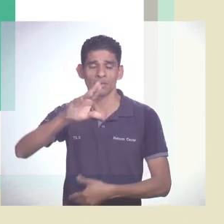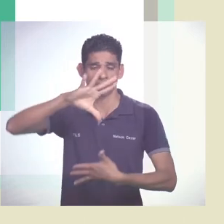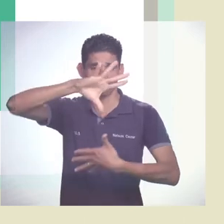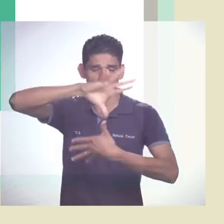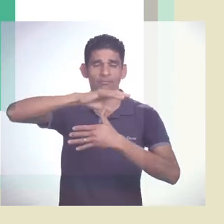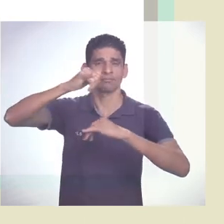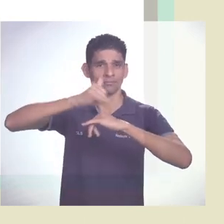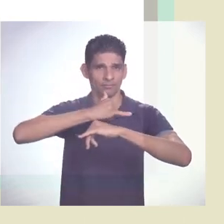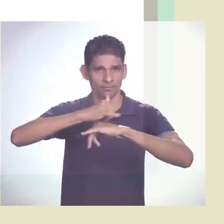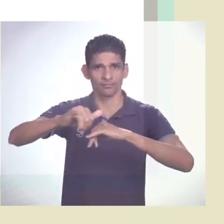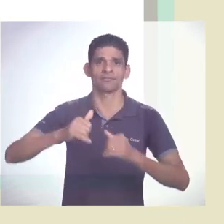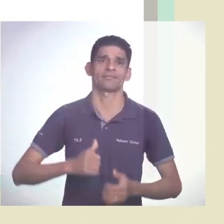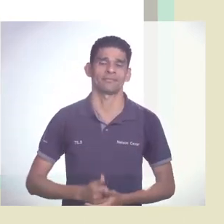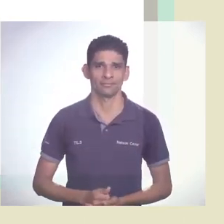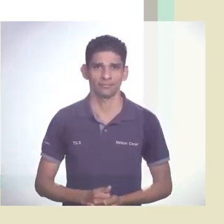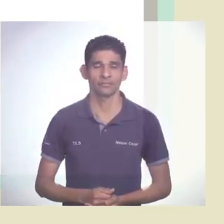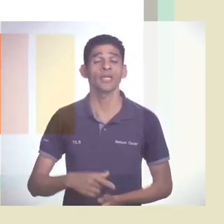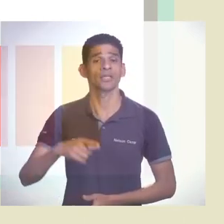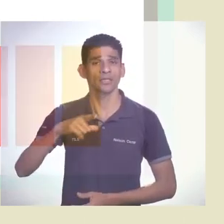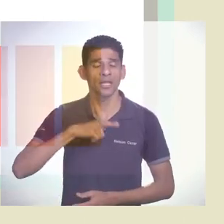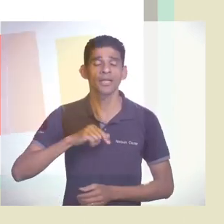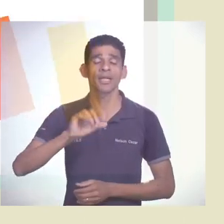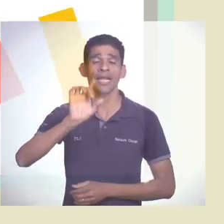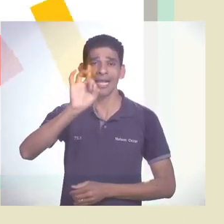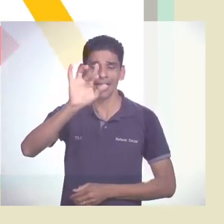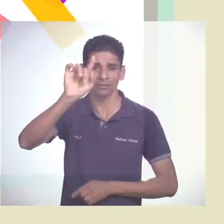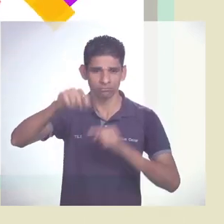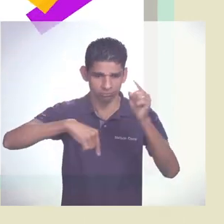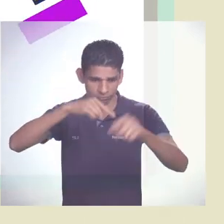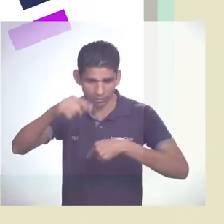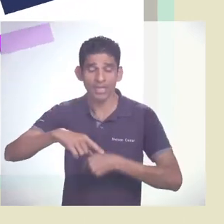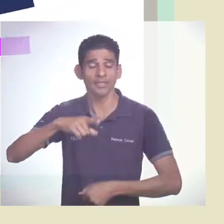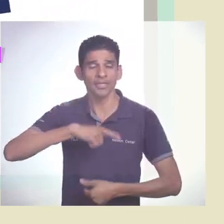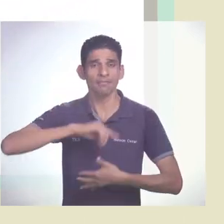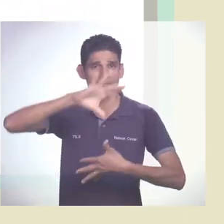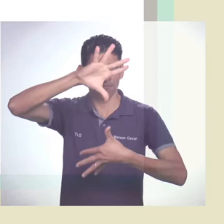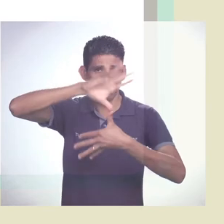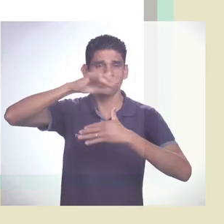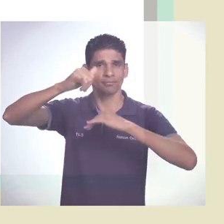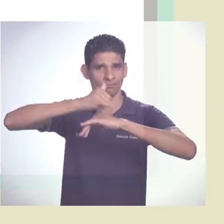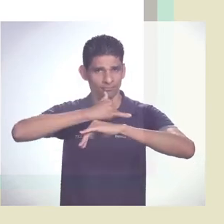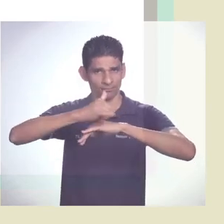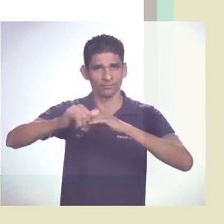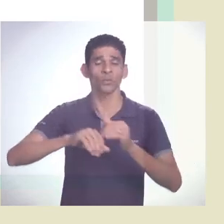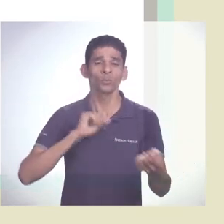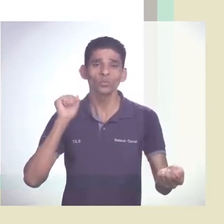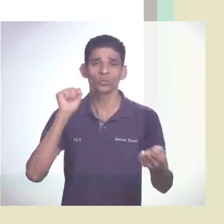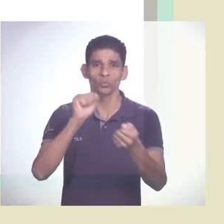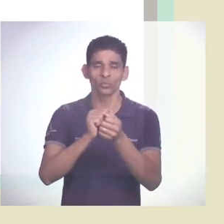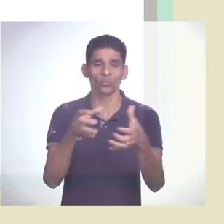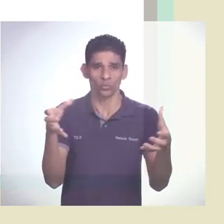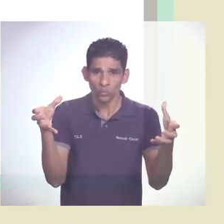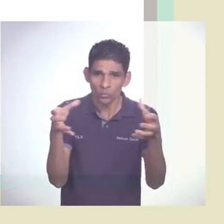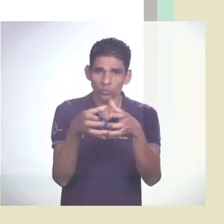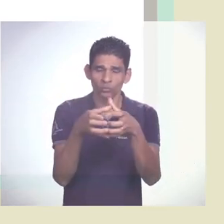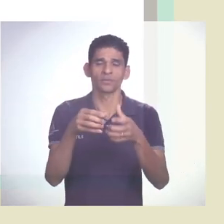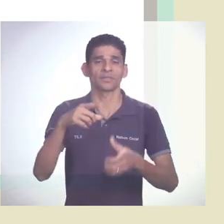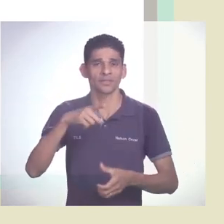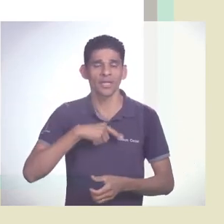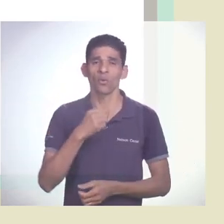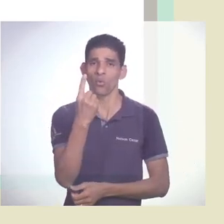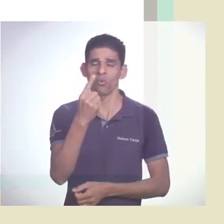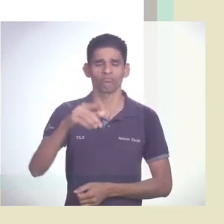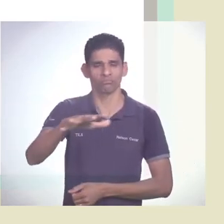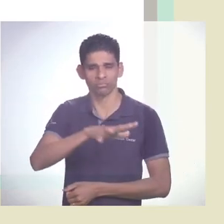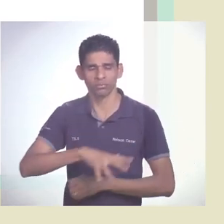para cada um dos desafios e, juntos, eles formarão o mapa estratégico geral da instituição, com os